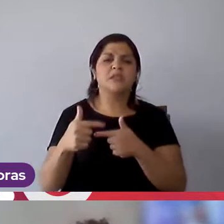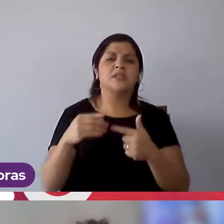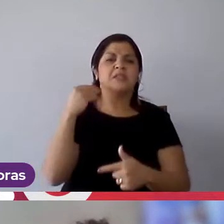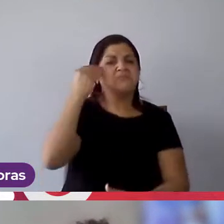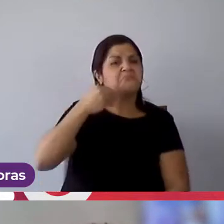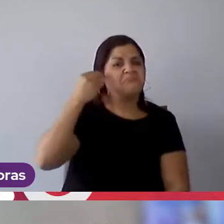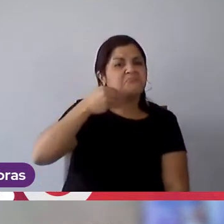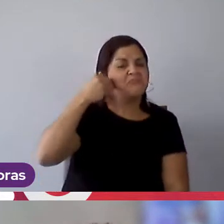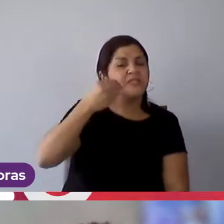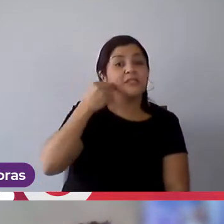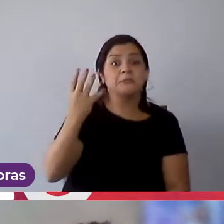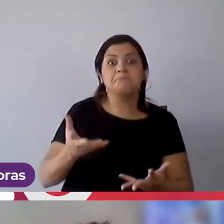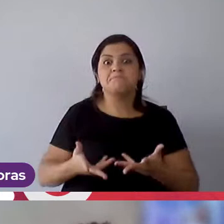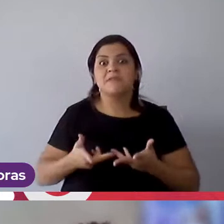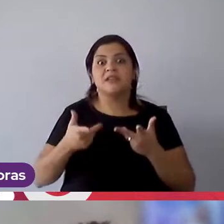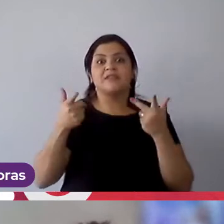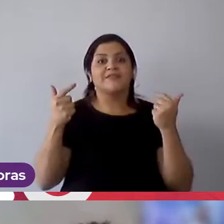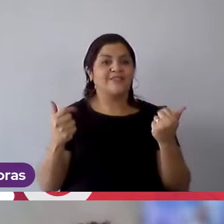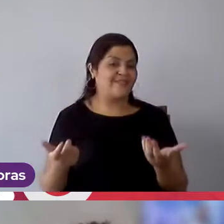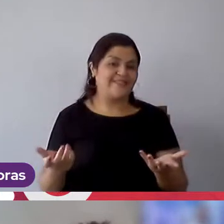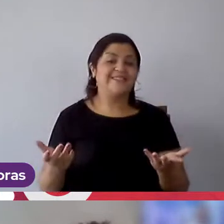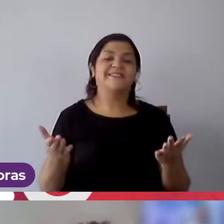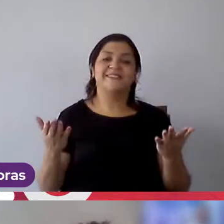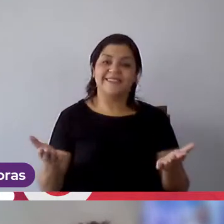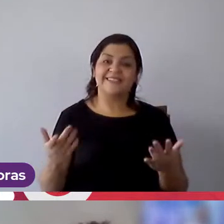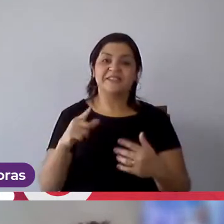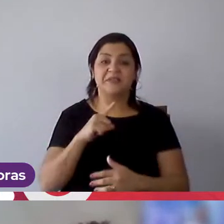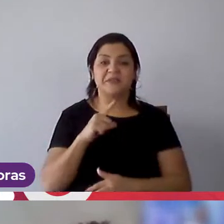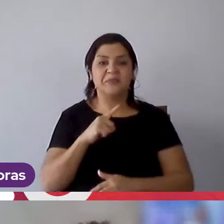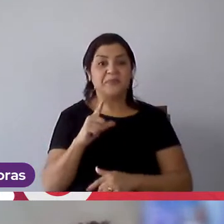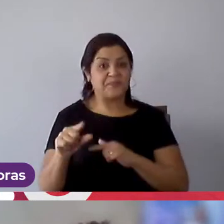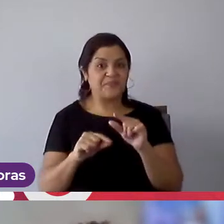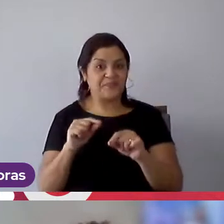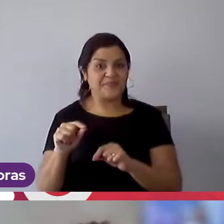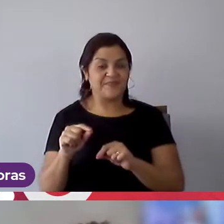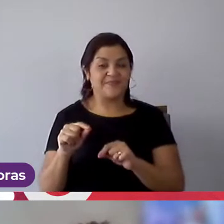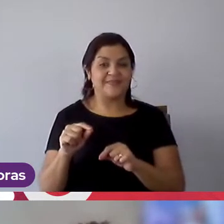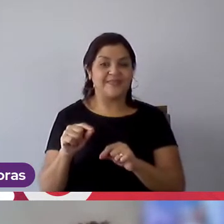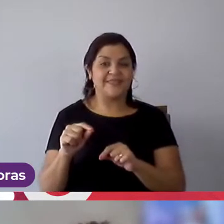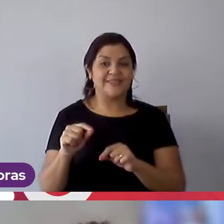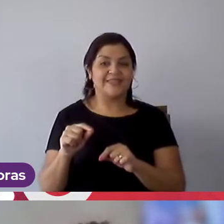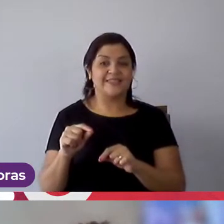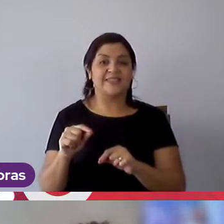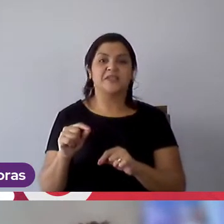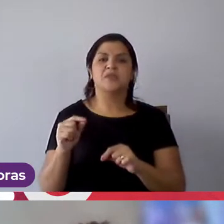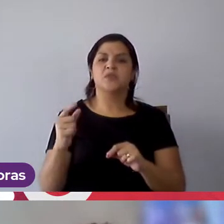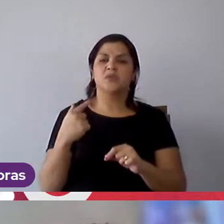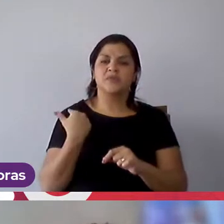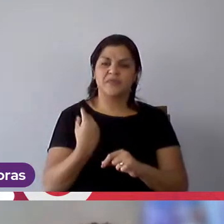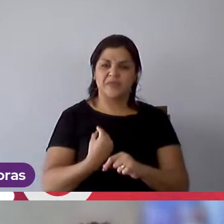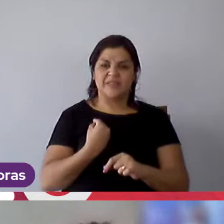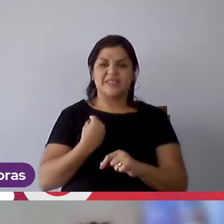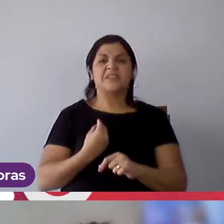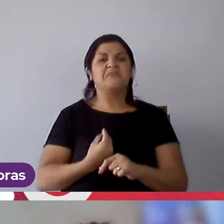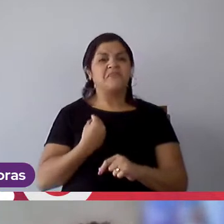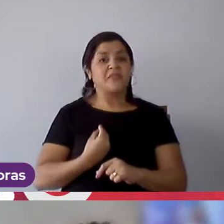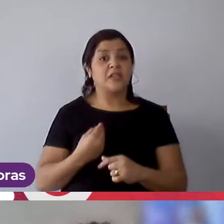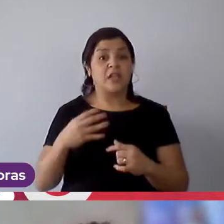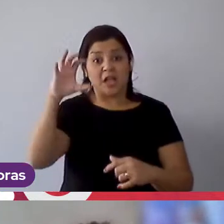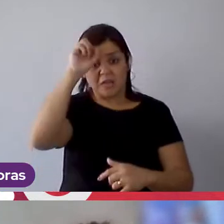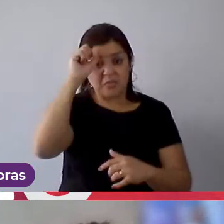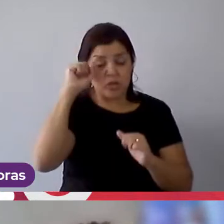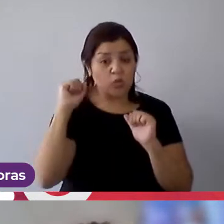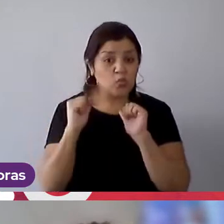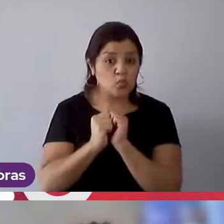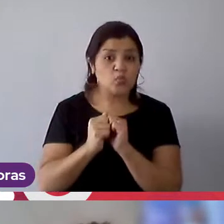experiência enorme, então eu fico deslongeado em vê-las e poder aprender com